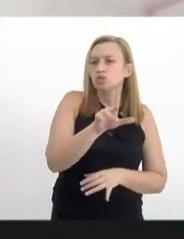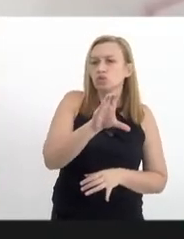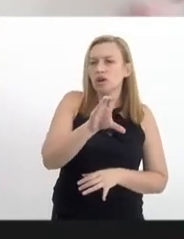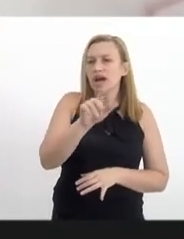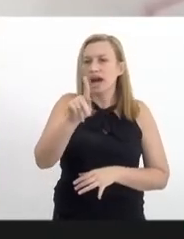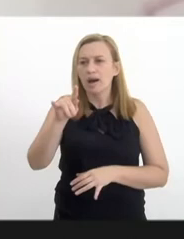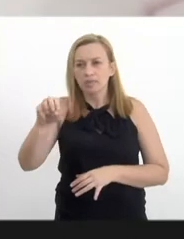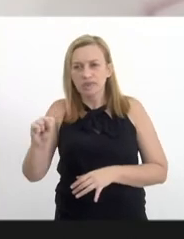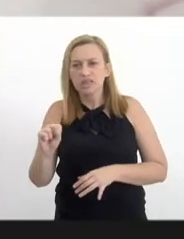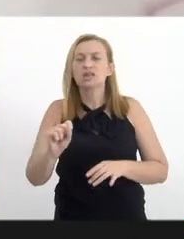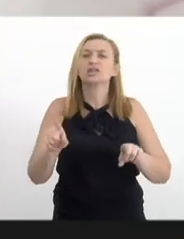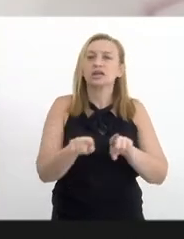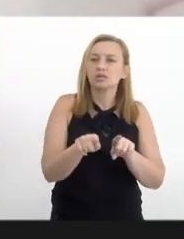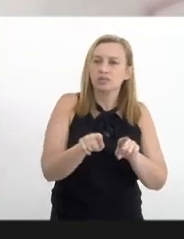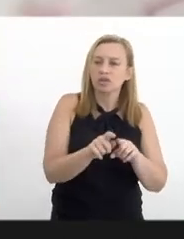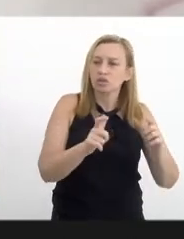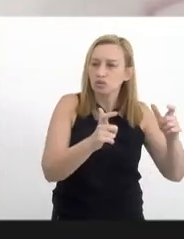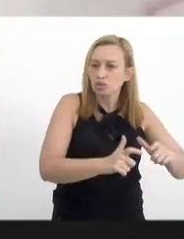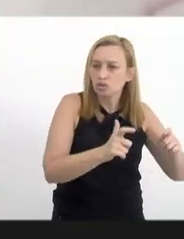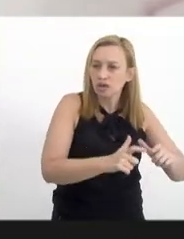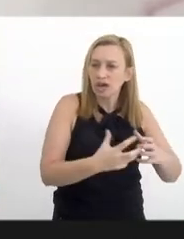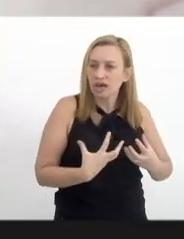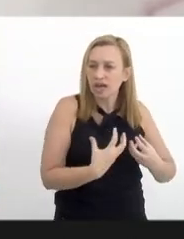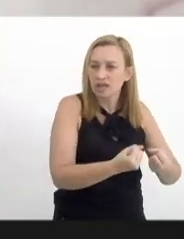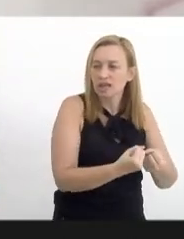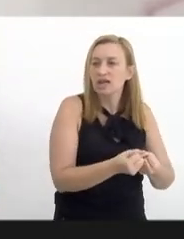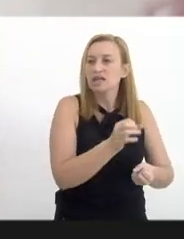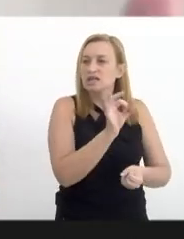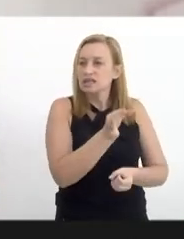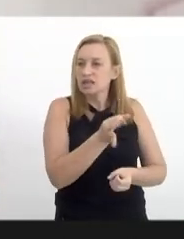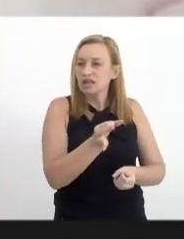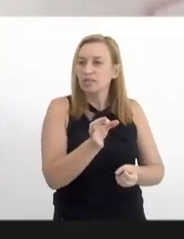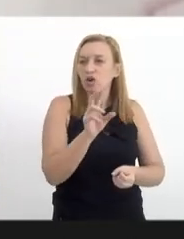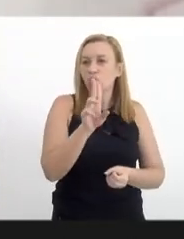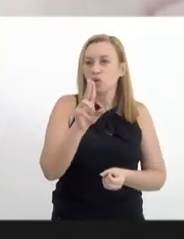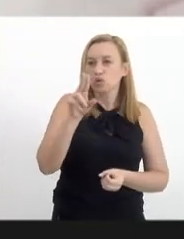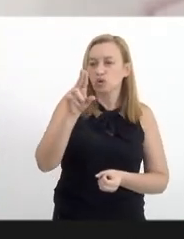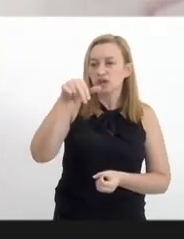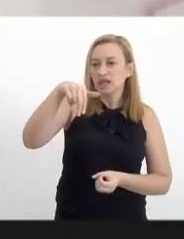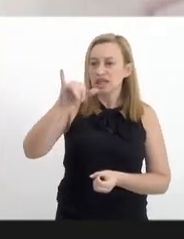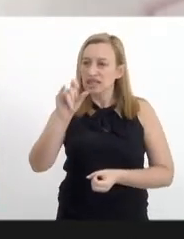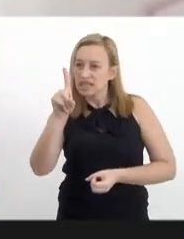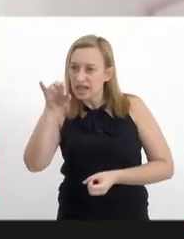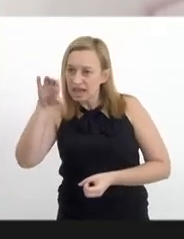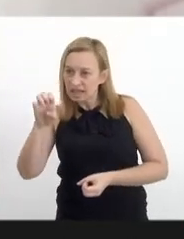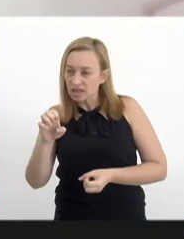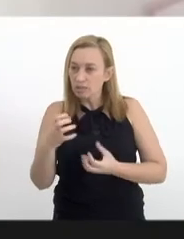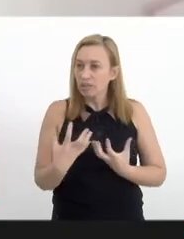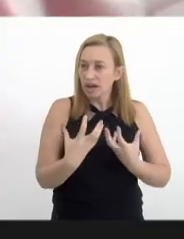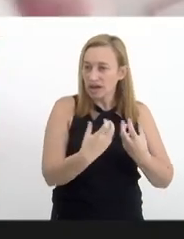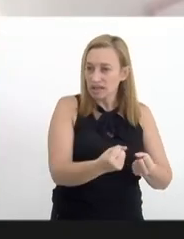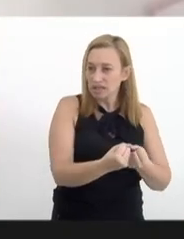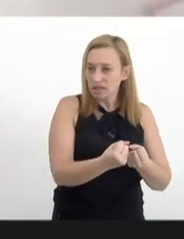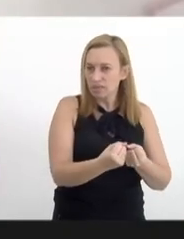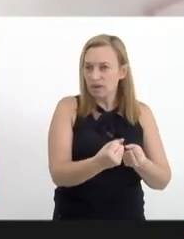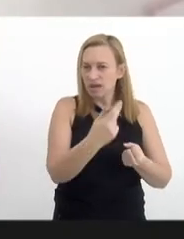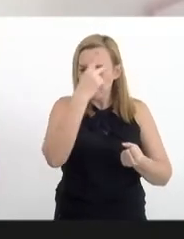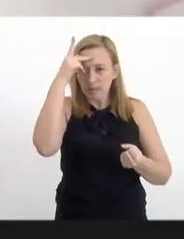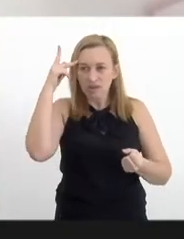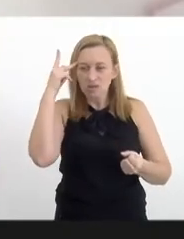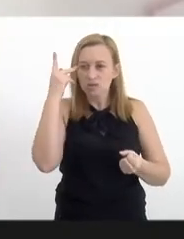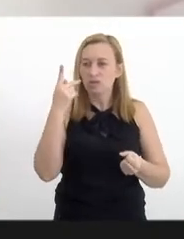e das unidades de acolhimento que são justamente as unidades próprias para fazer o acolhimento à crise, né, e